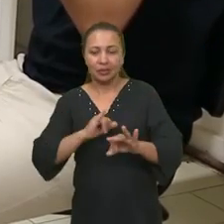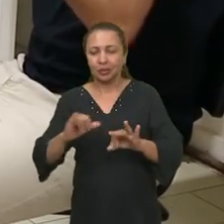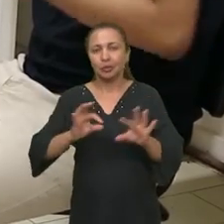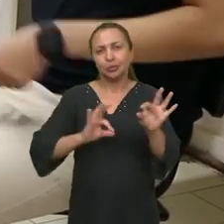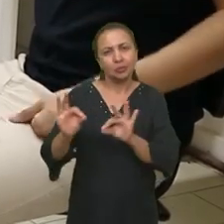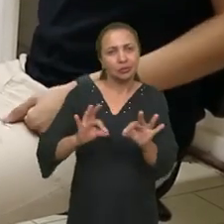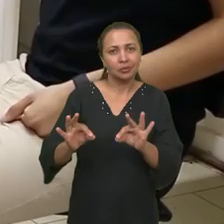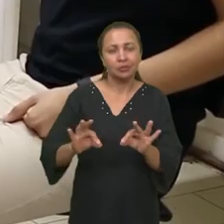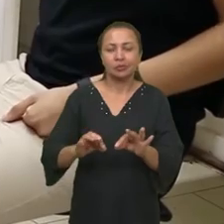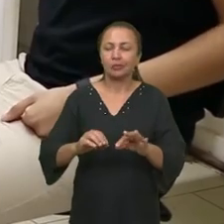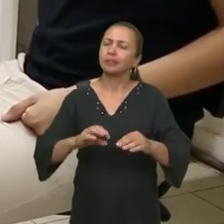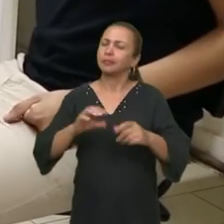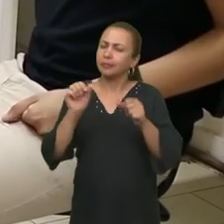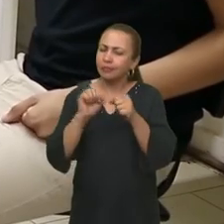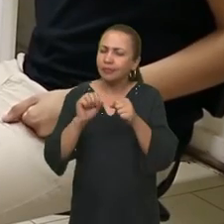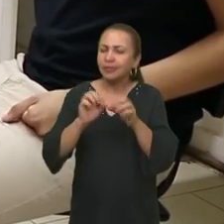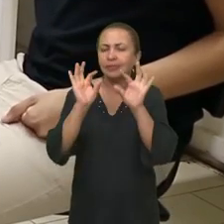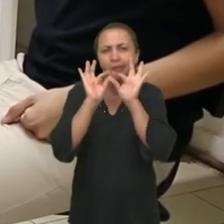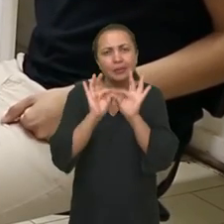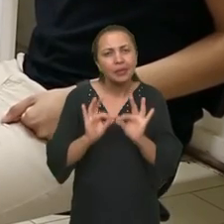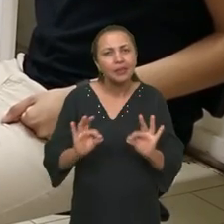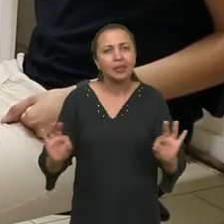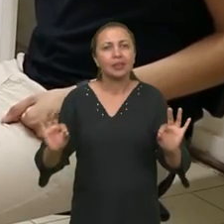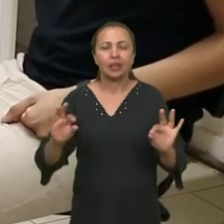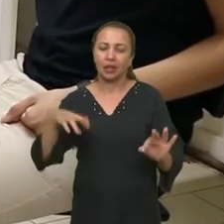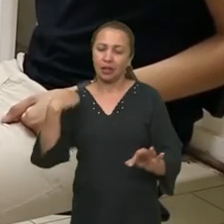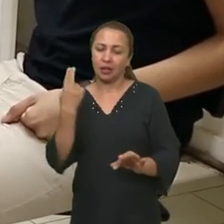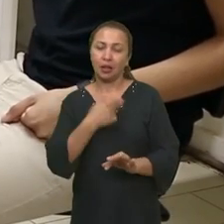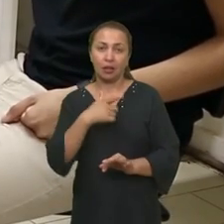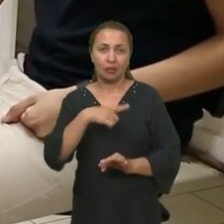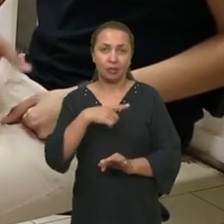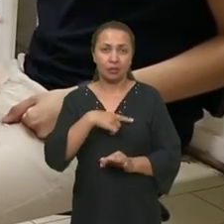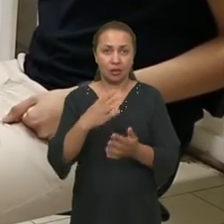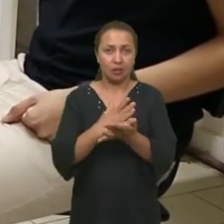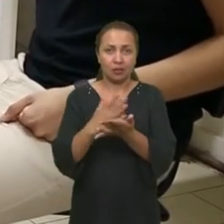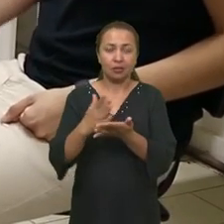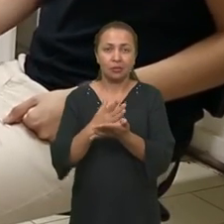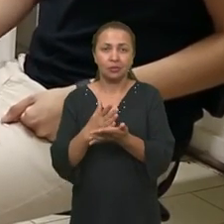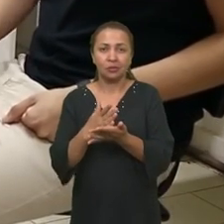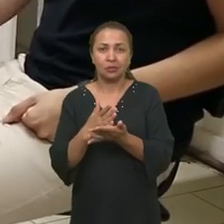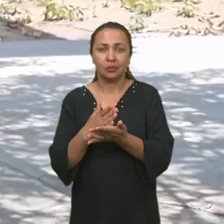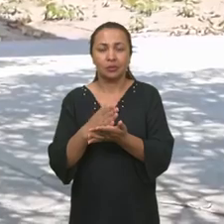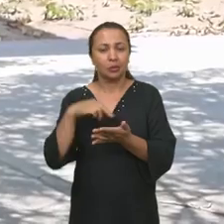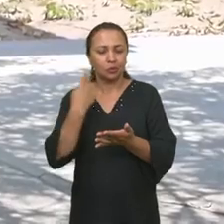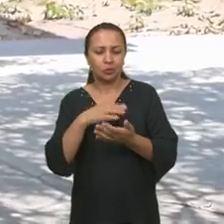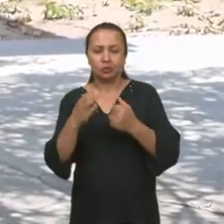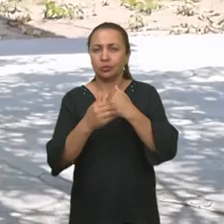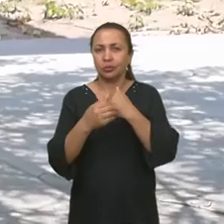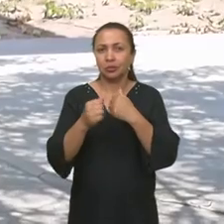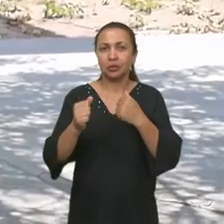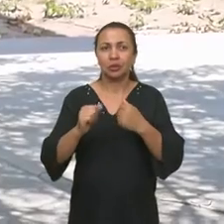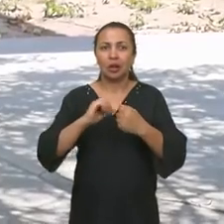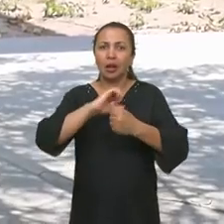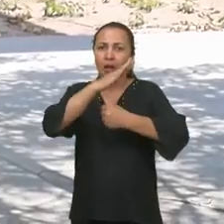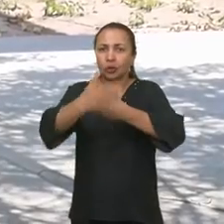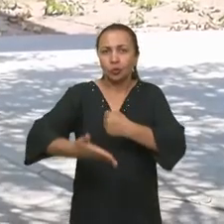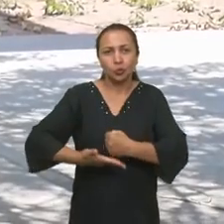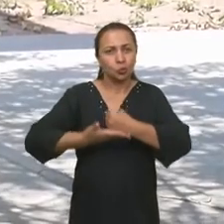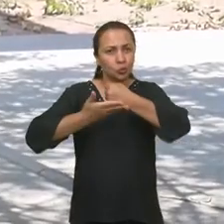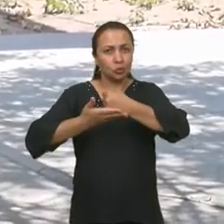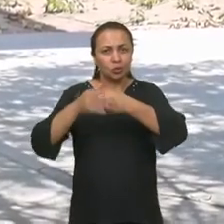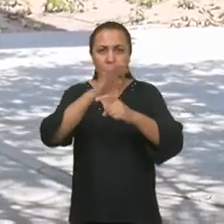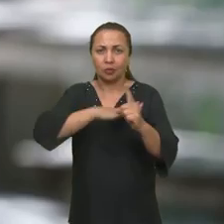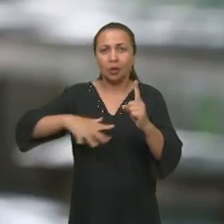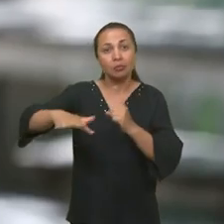se o manejo for bem elaborado, a gente vai ter algo que a gente chama de sustentável